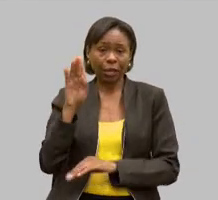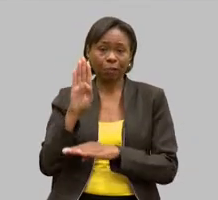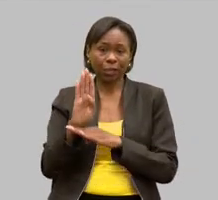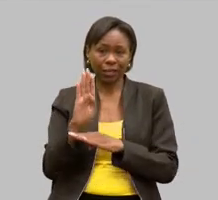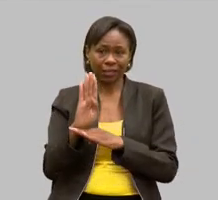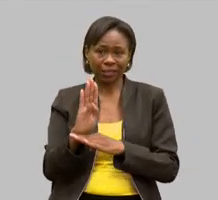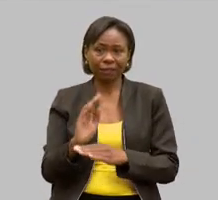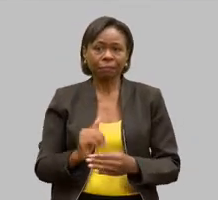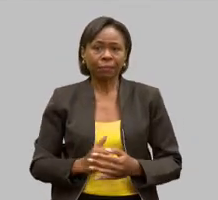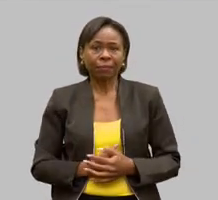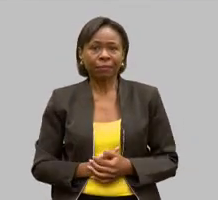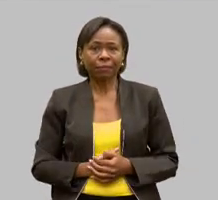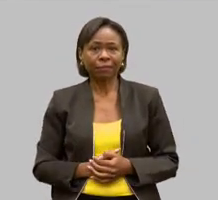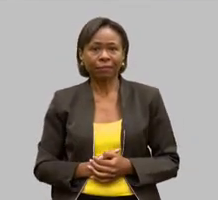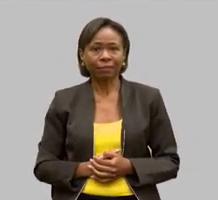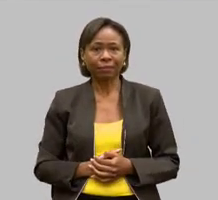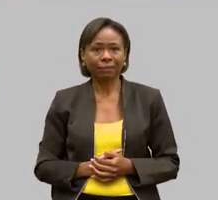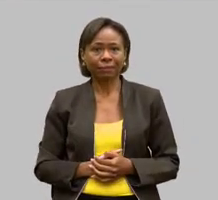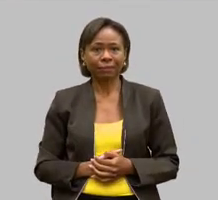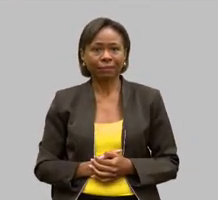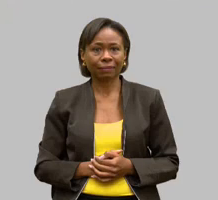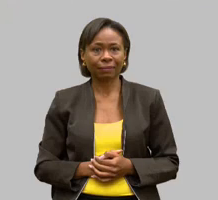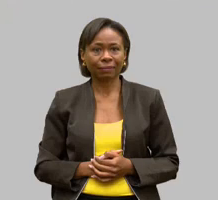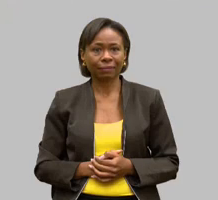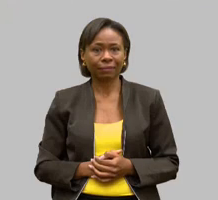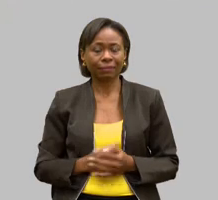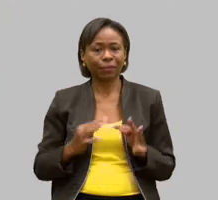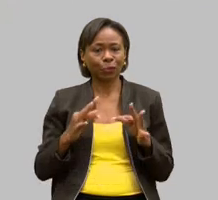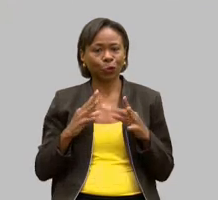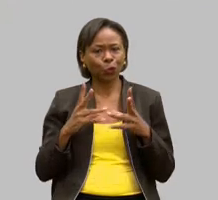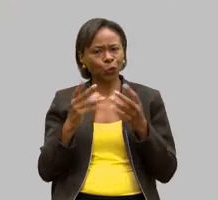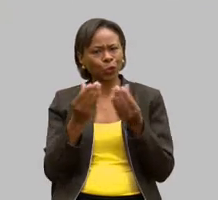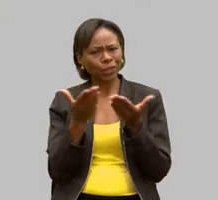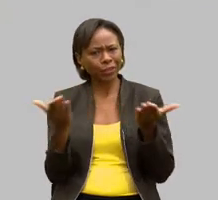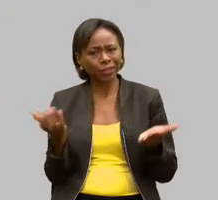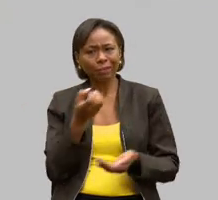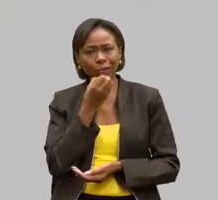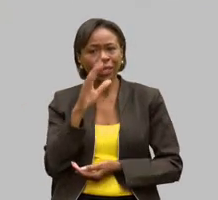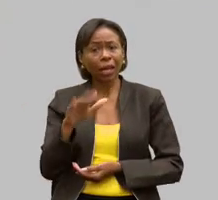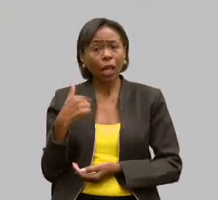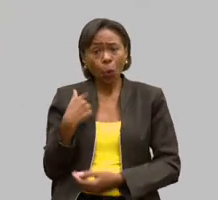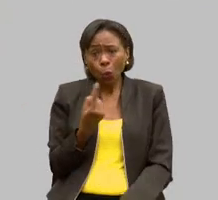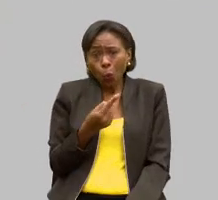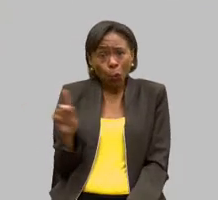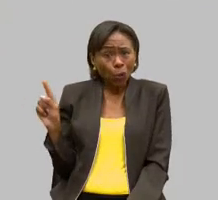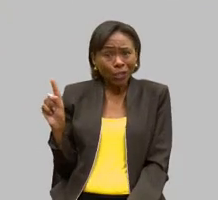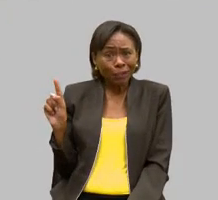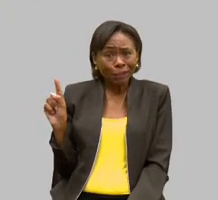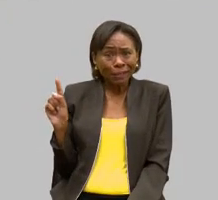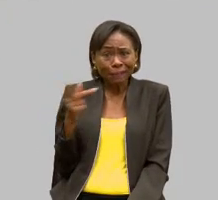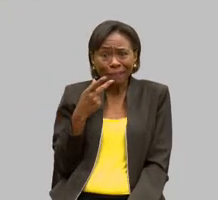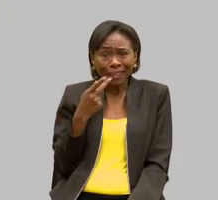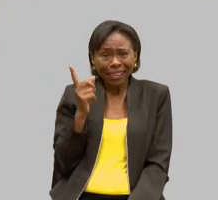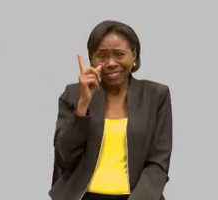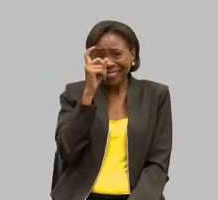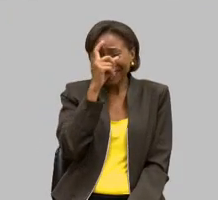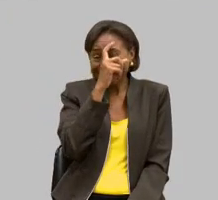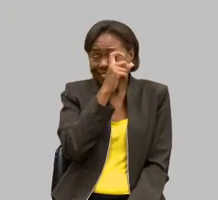boa tarde boa tarde a todos difícil ser a última falar depois de tanta fala